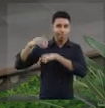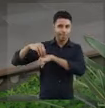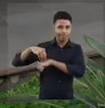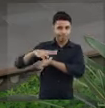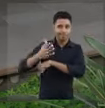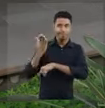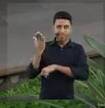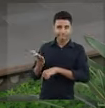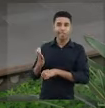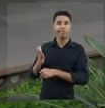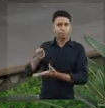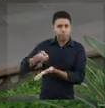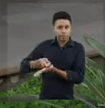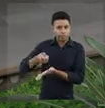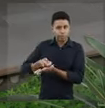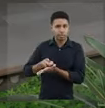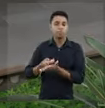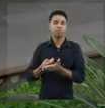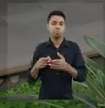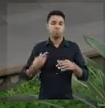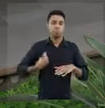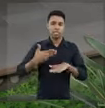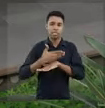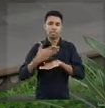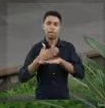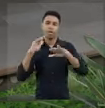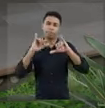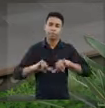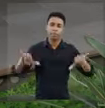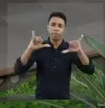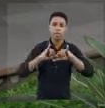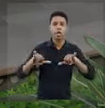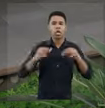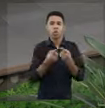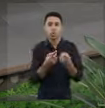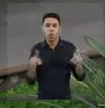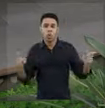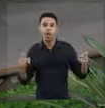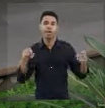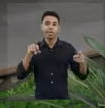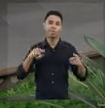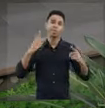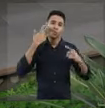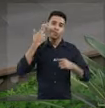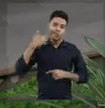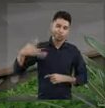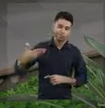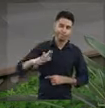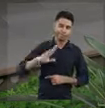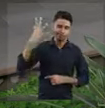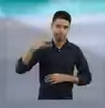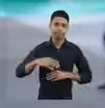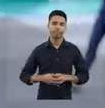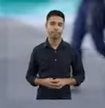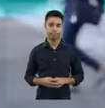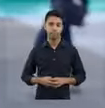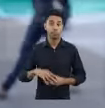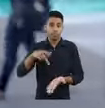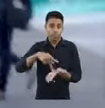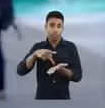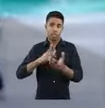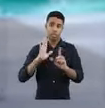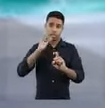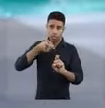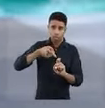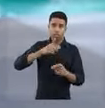no candidato indicado a participar de campanhas De churrascos, enfim, isso também é muito comum Na verdade